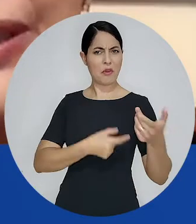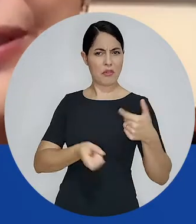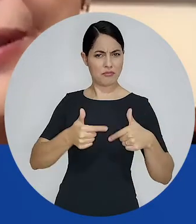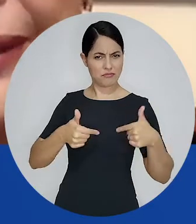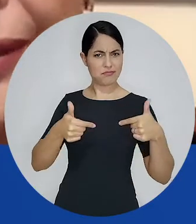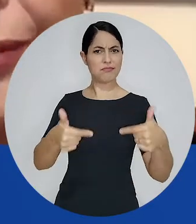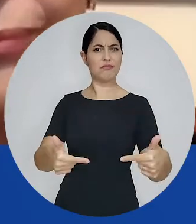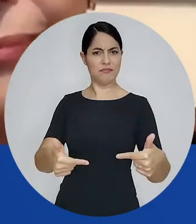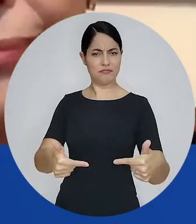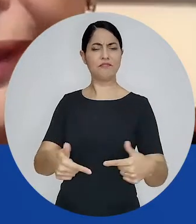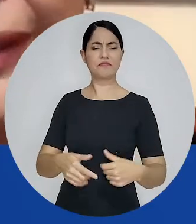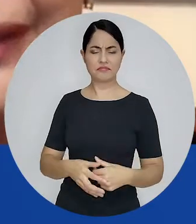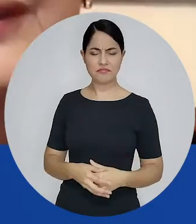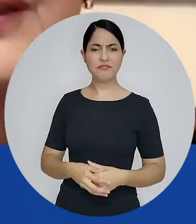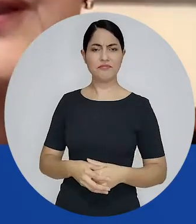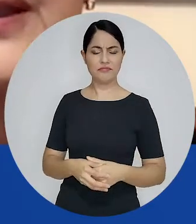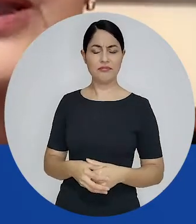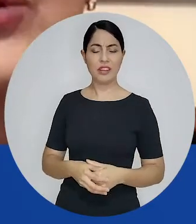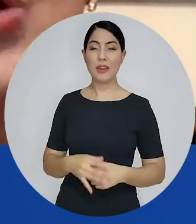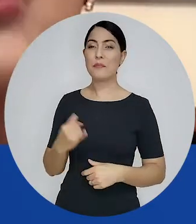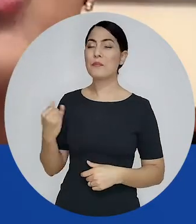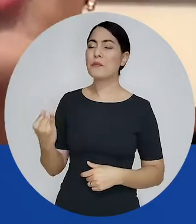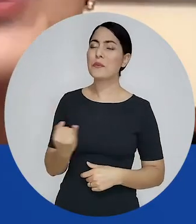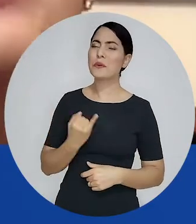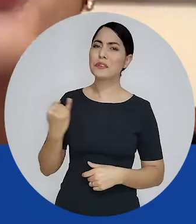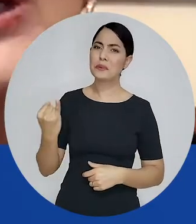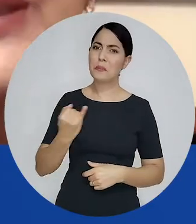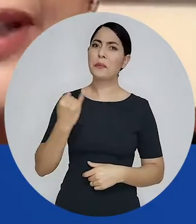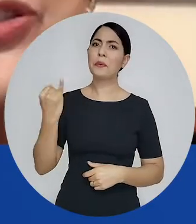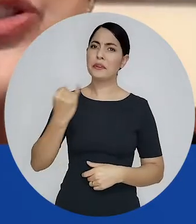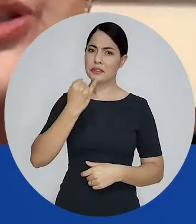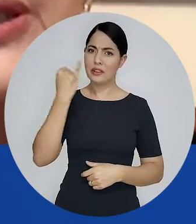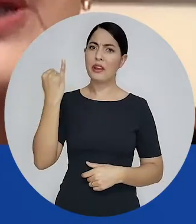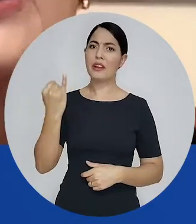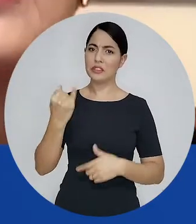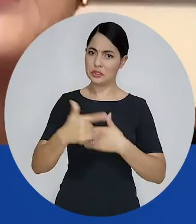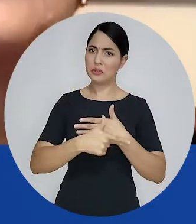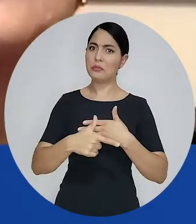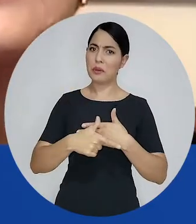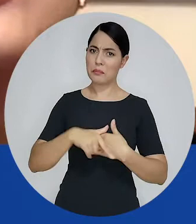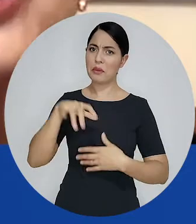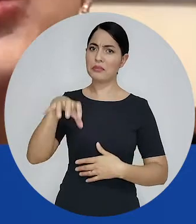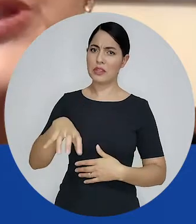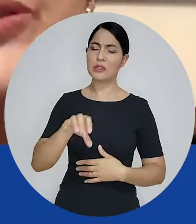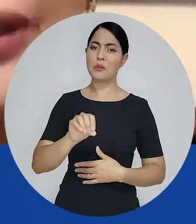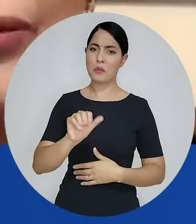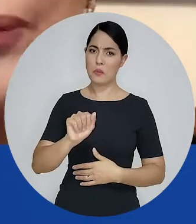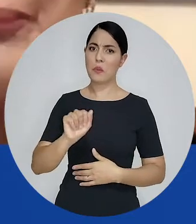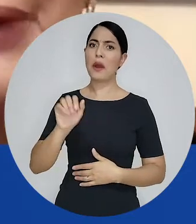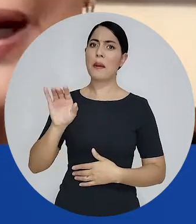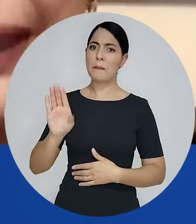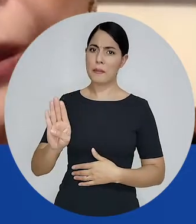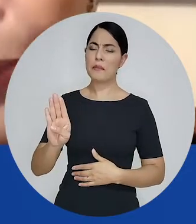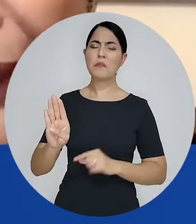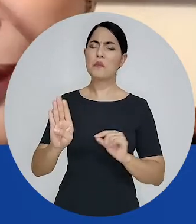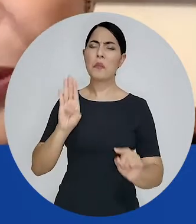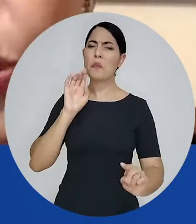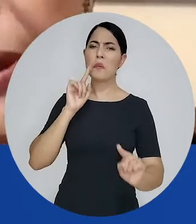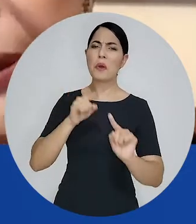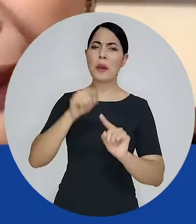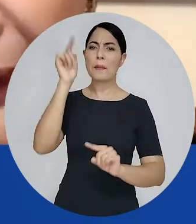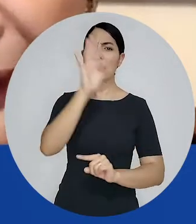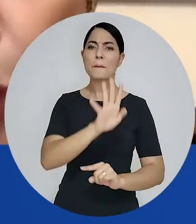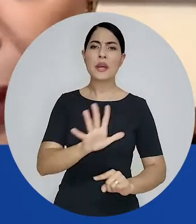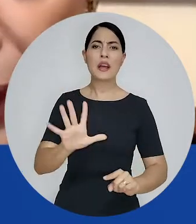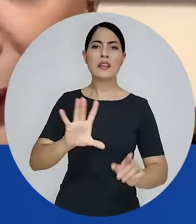redemocratização e como foi importante essa instituição para que o Brasil